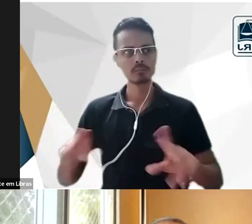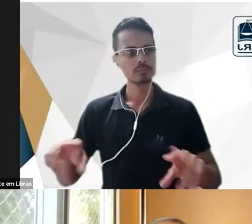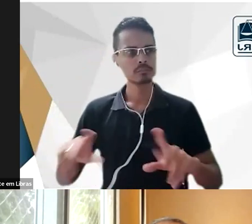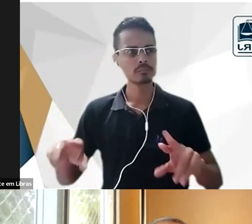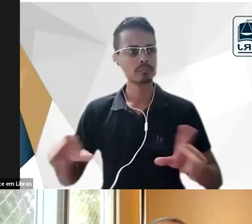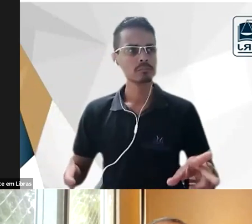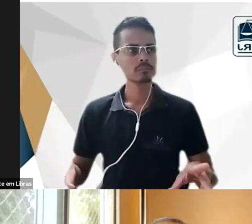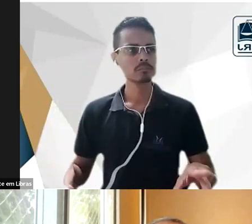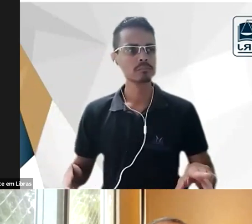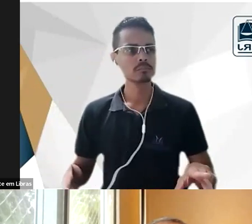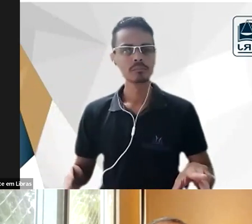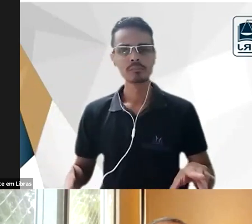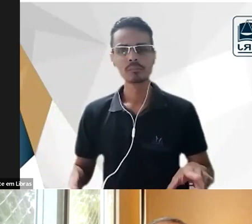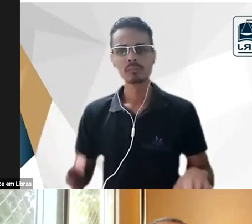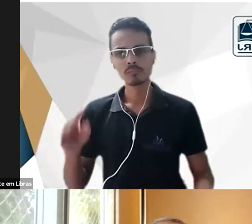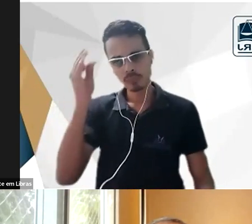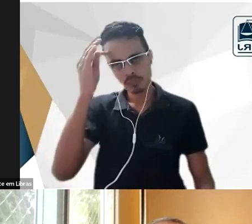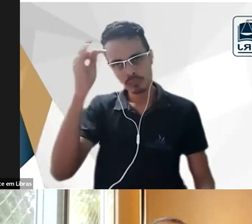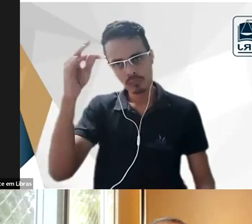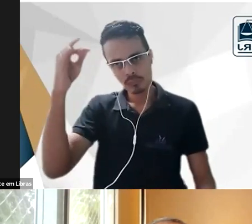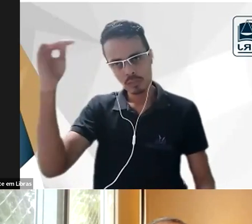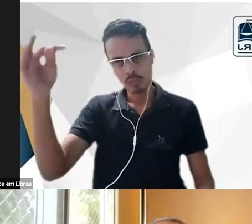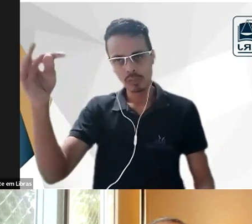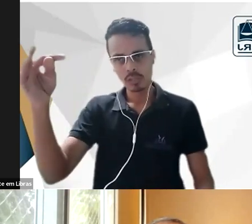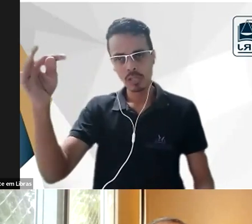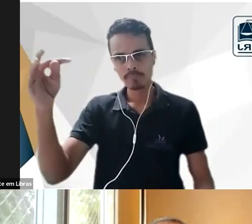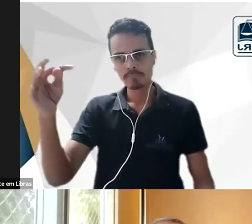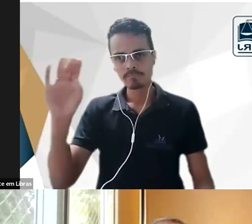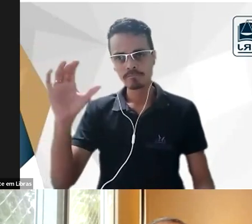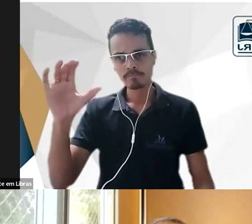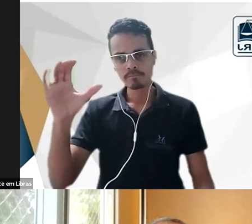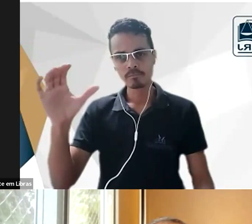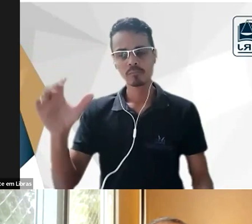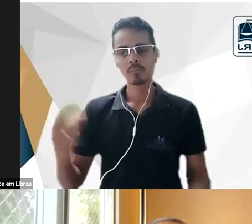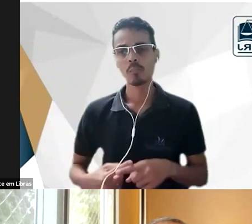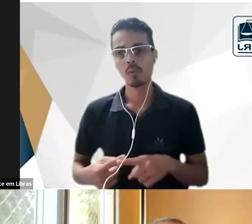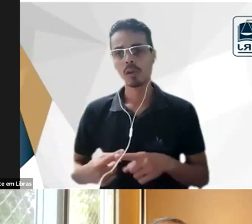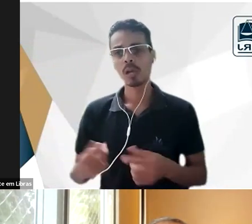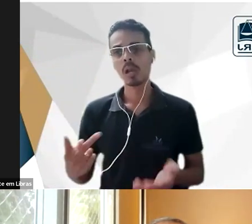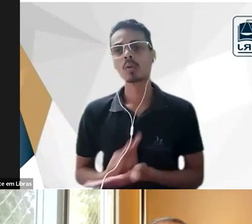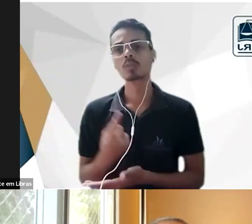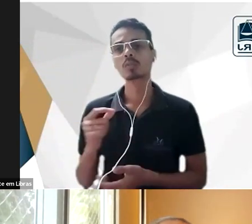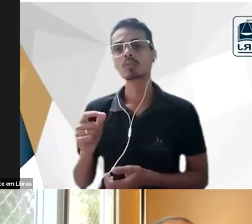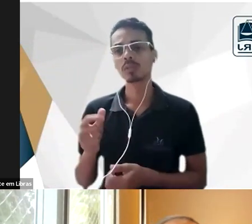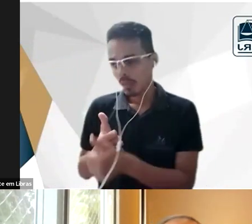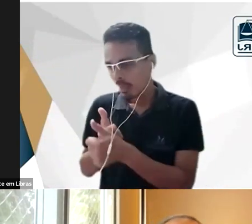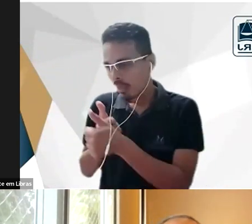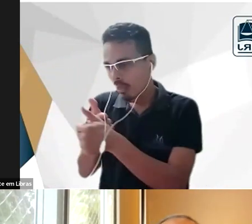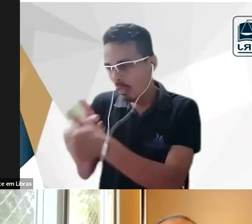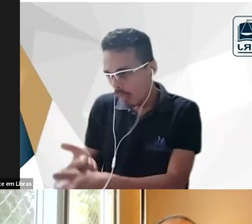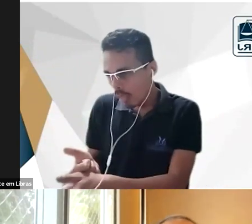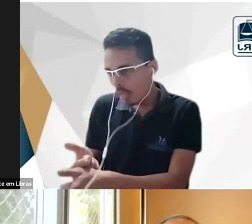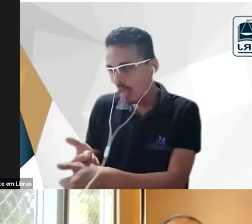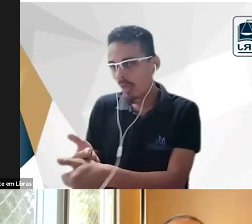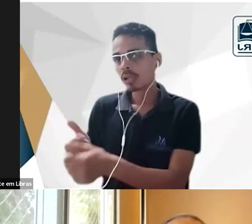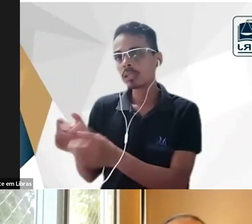em teorias científicas para a gente não recair no dogmatismo então como disse o professor